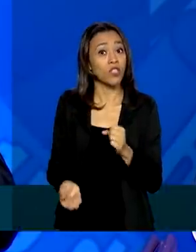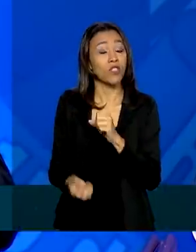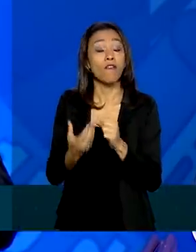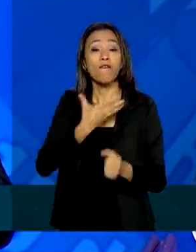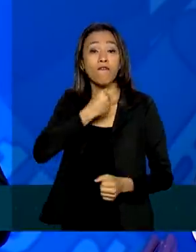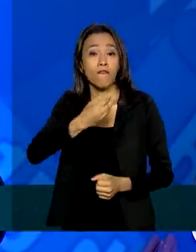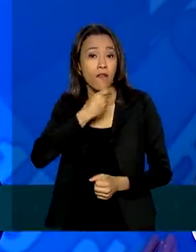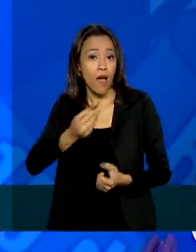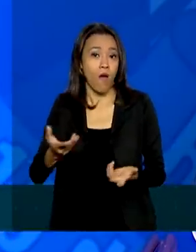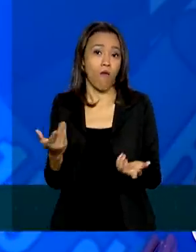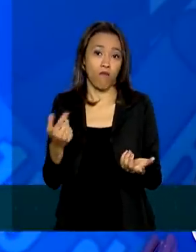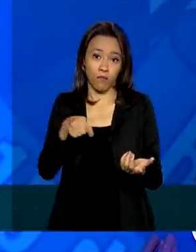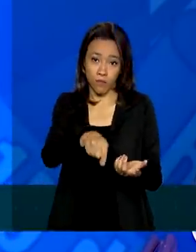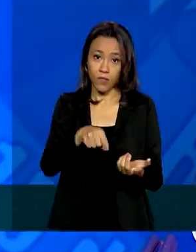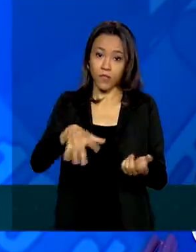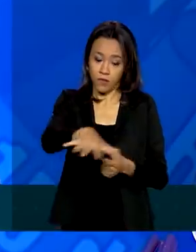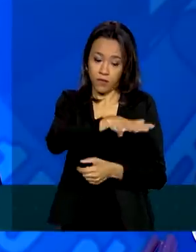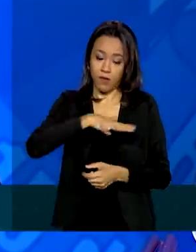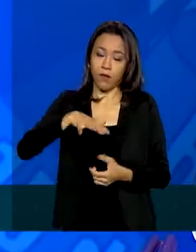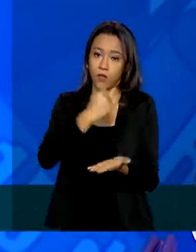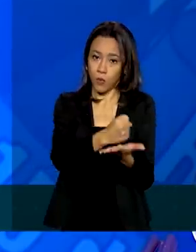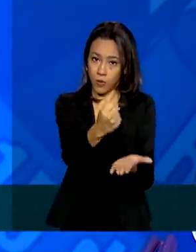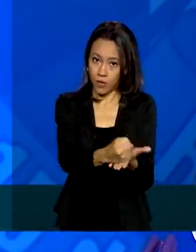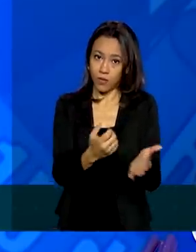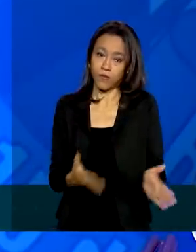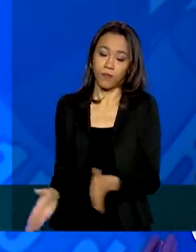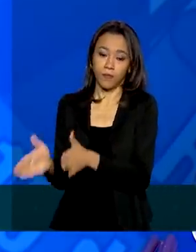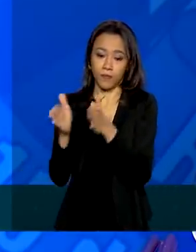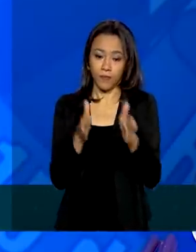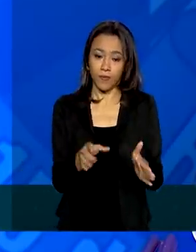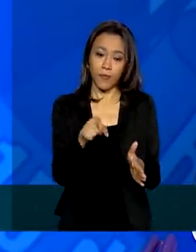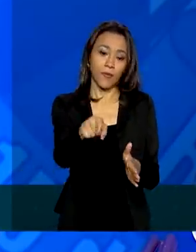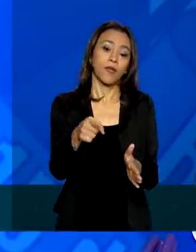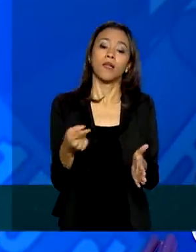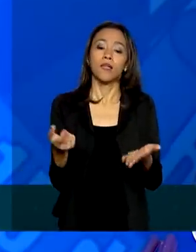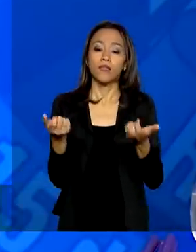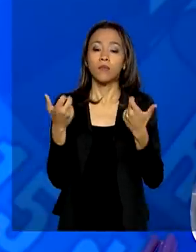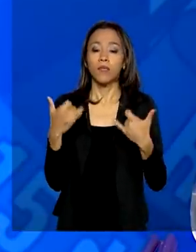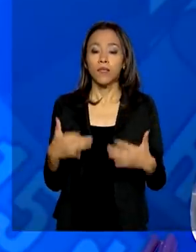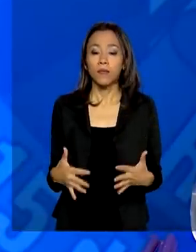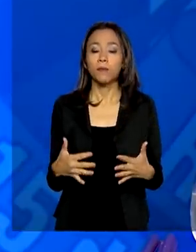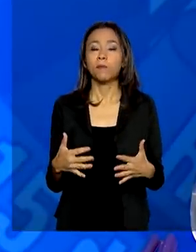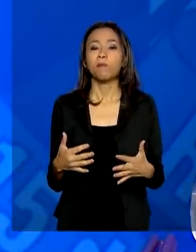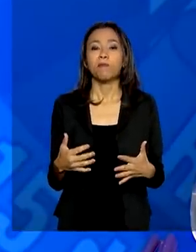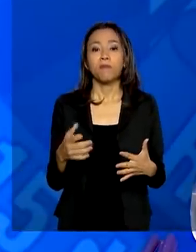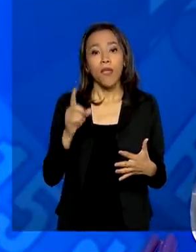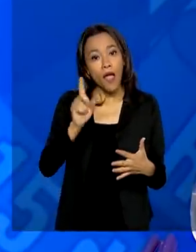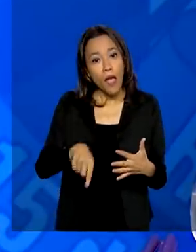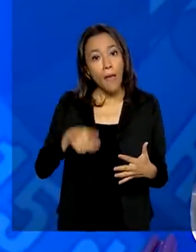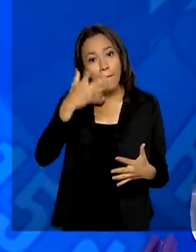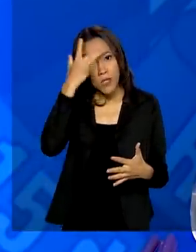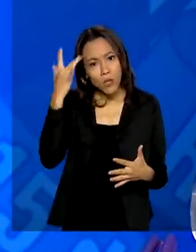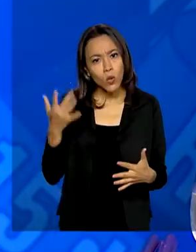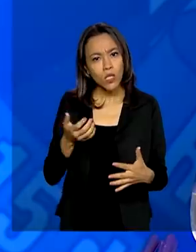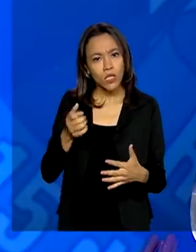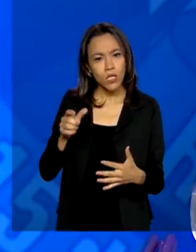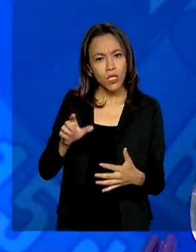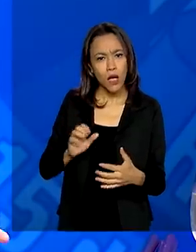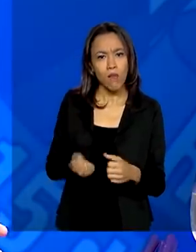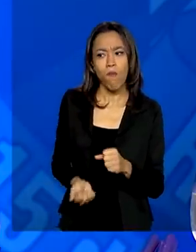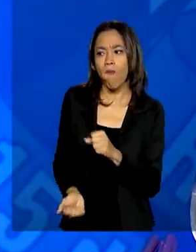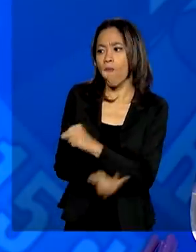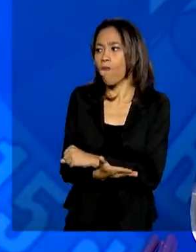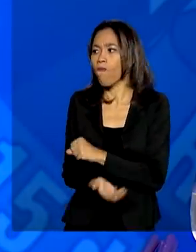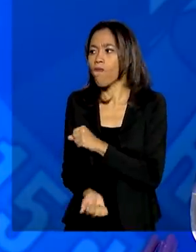atentos a cada utilização do recurso público e espero que, não falo que são gestores, são corruptos, que os corruptos que estejam a